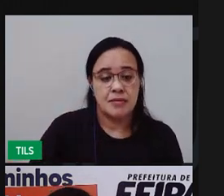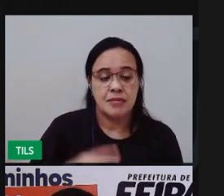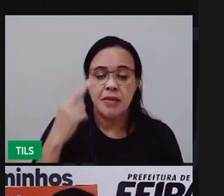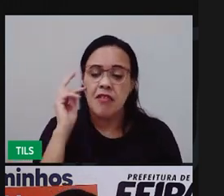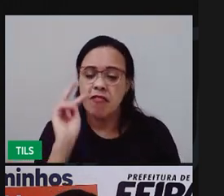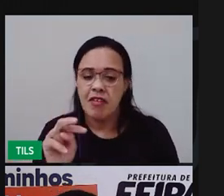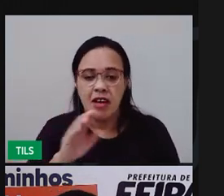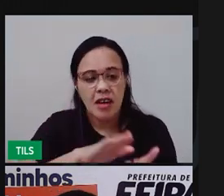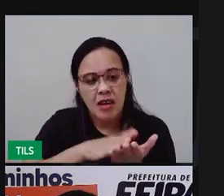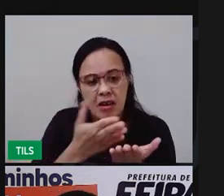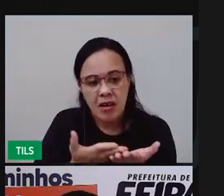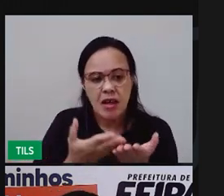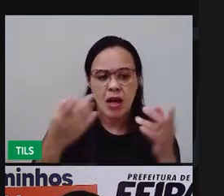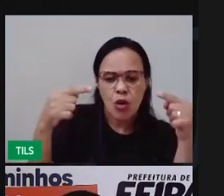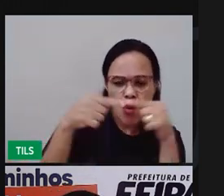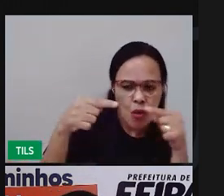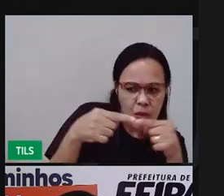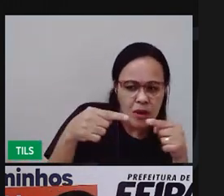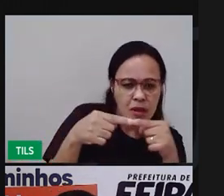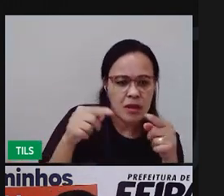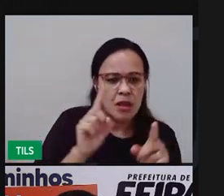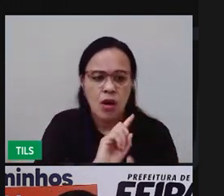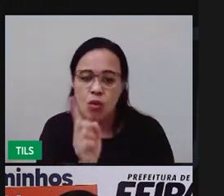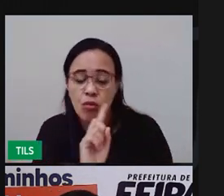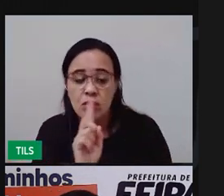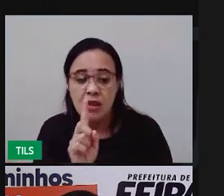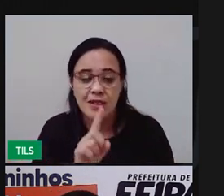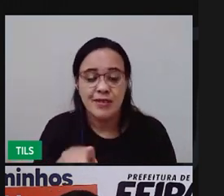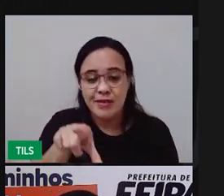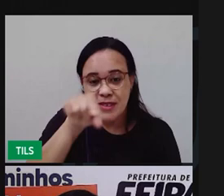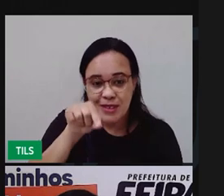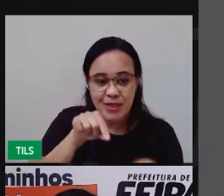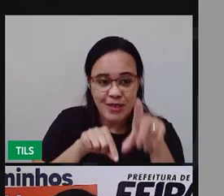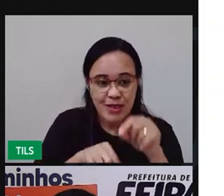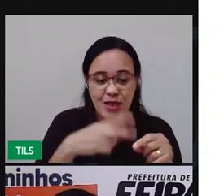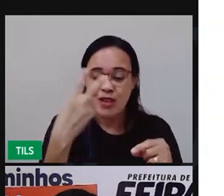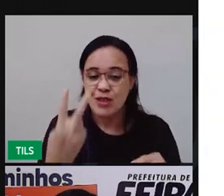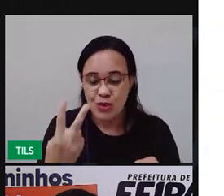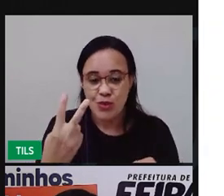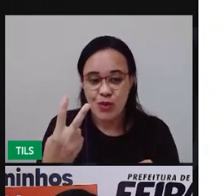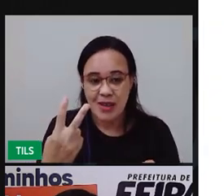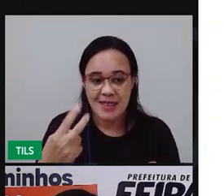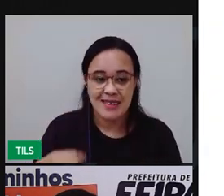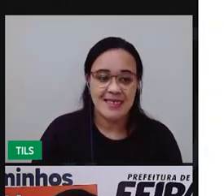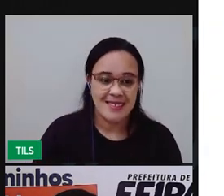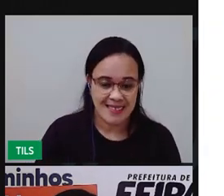se elas combinam. Vai escolher duas peças e vai clicar.